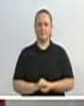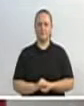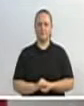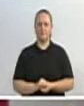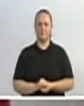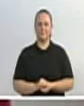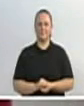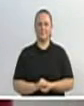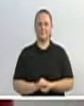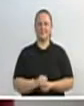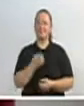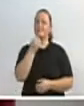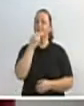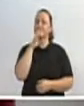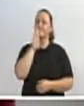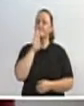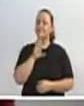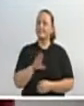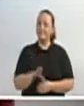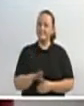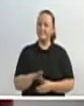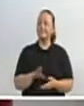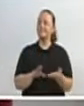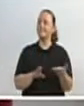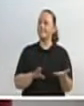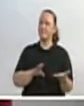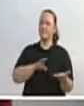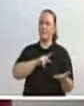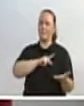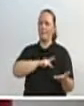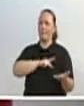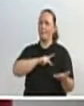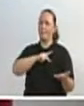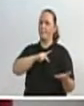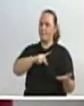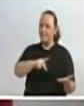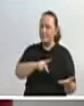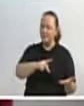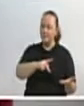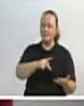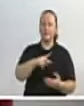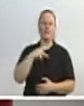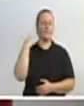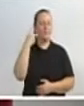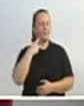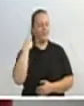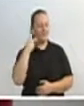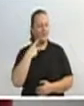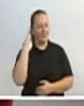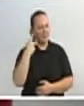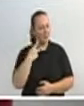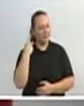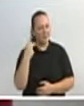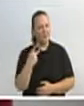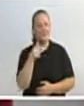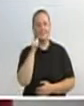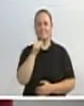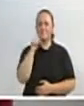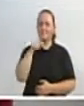Boa tarde, senhor presidente, senhores vereadores, senhora vereadora,